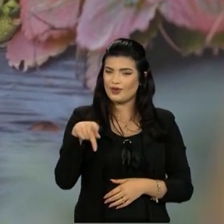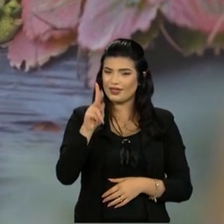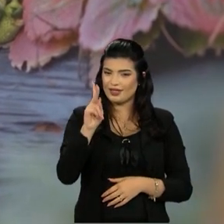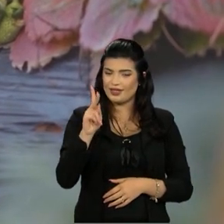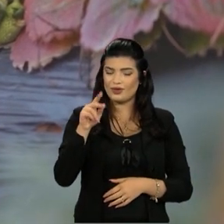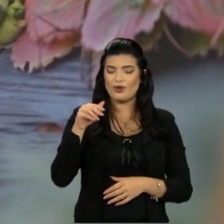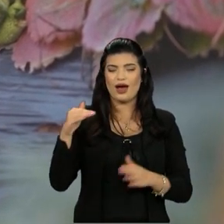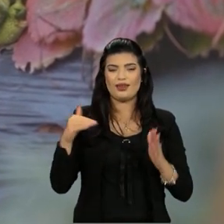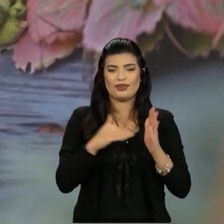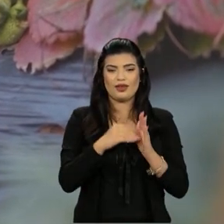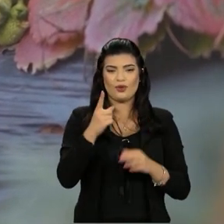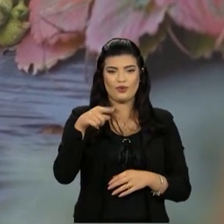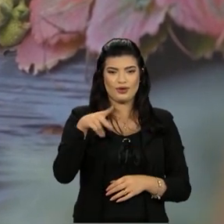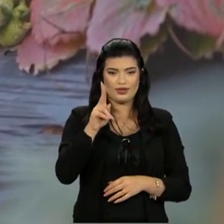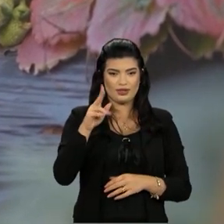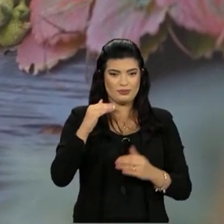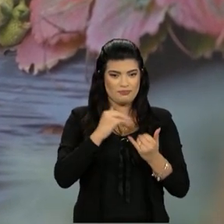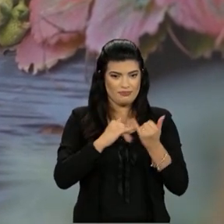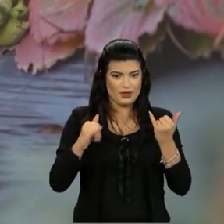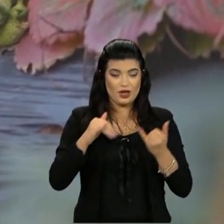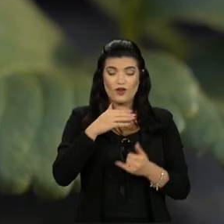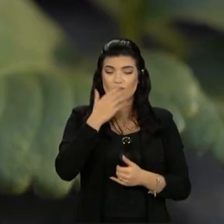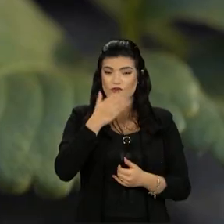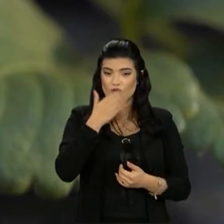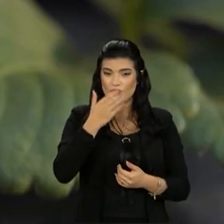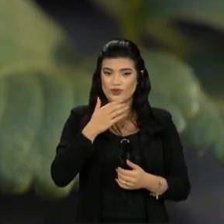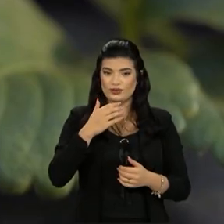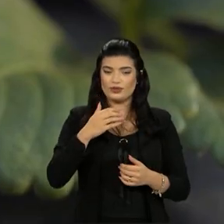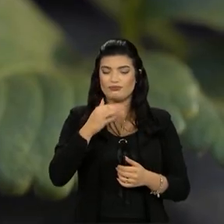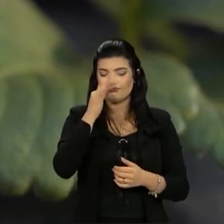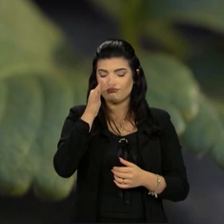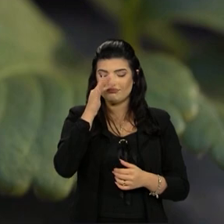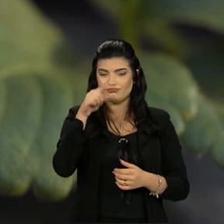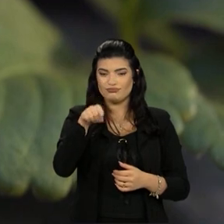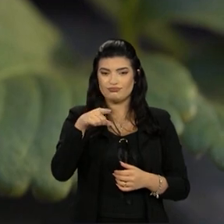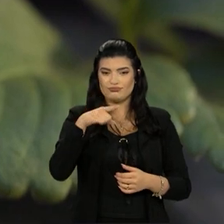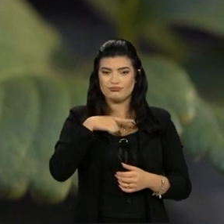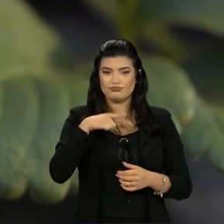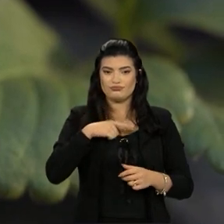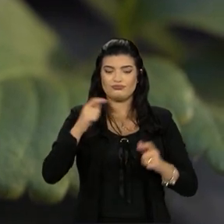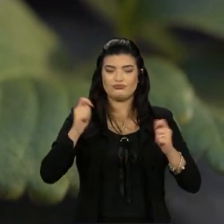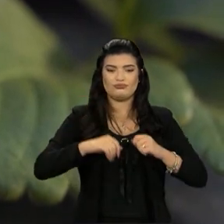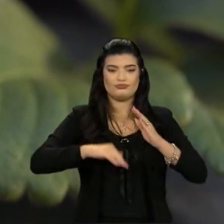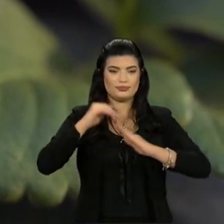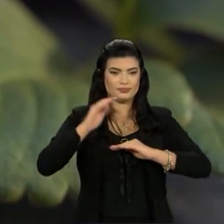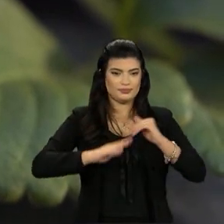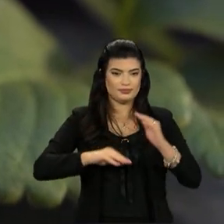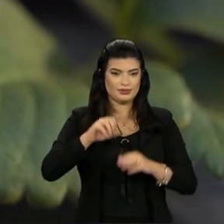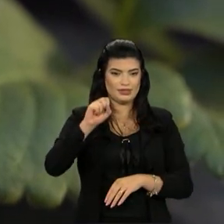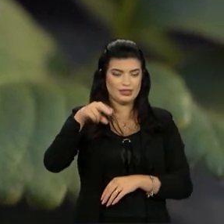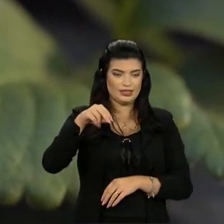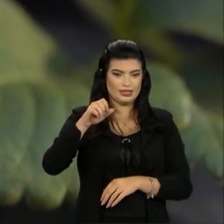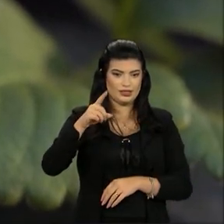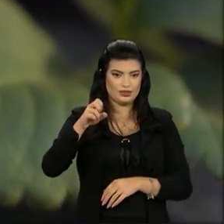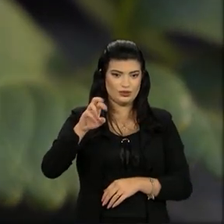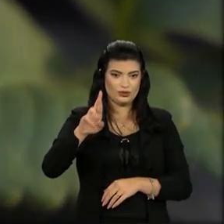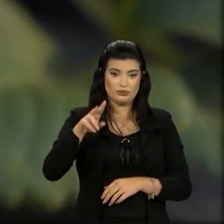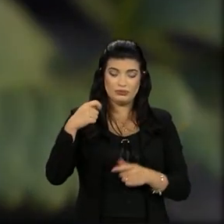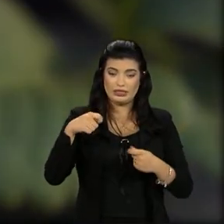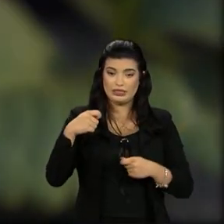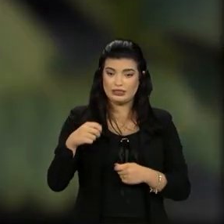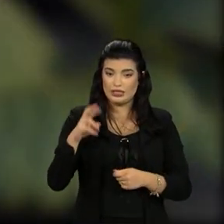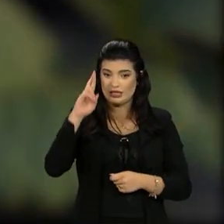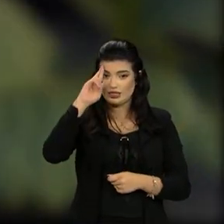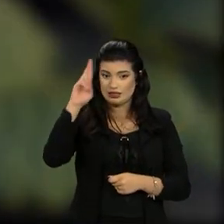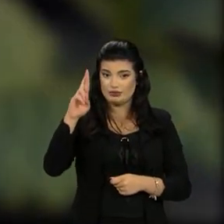a 1,5 de frutas por planta. Alta produtividade que contribui para que a cidade de Senadora Amaral seja responsável